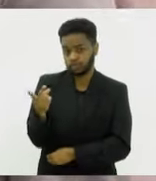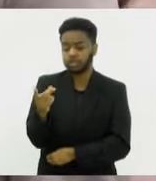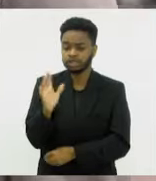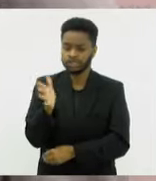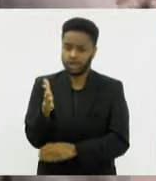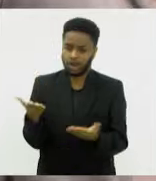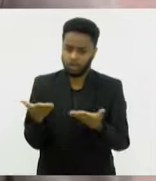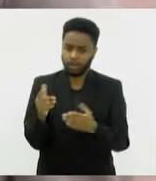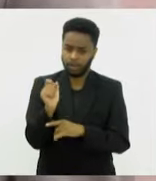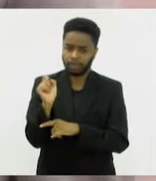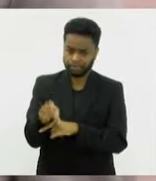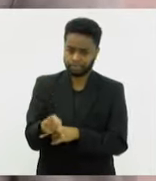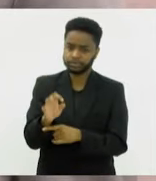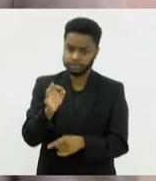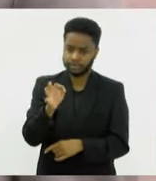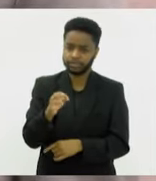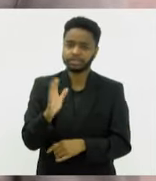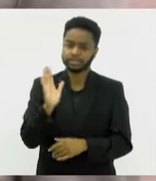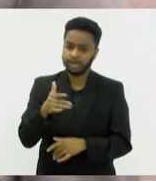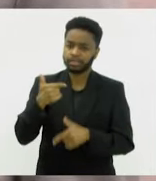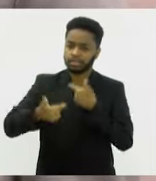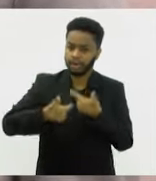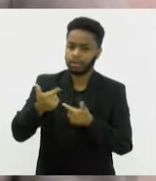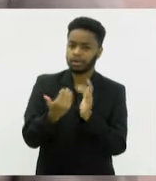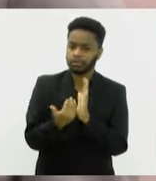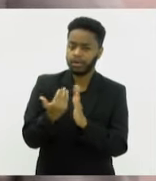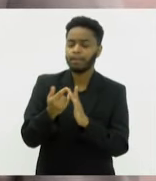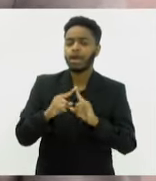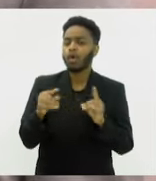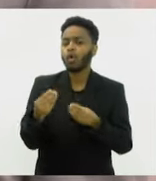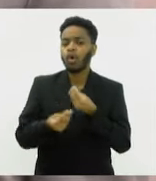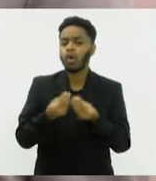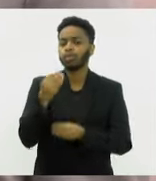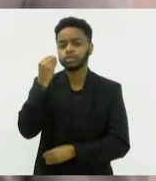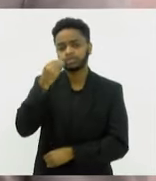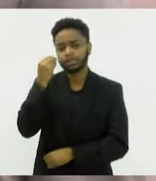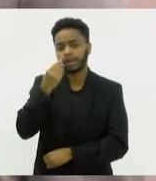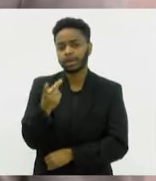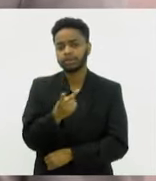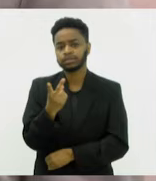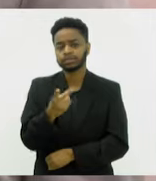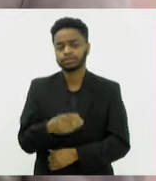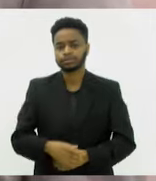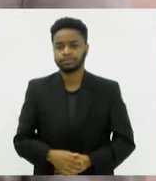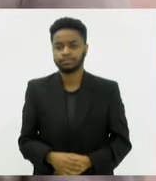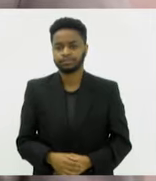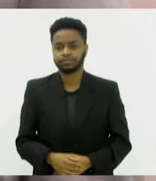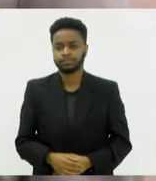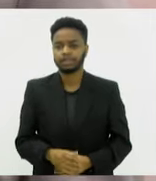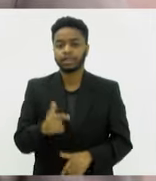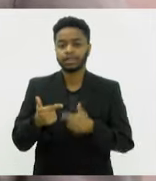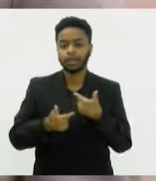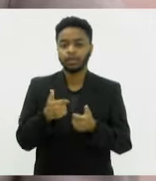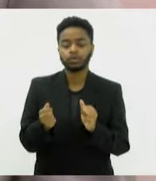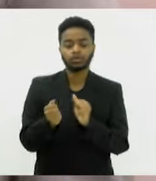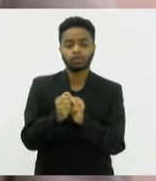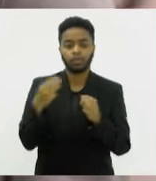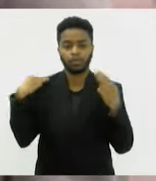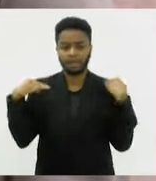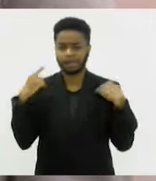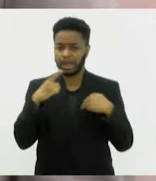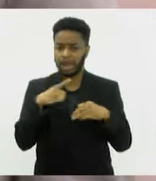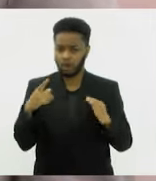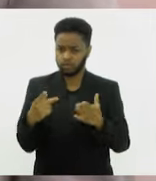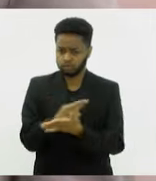reserva, né? Já trabalharam bastante. Como é que foi essa experiência pra vocês? Trabalharem na Marinha. Passaram, assim, por